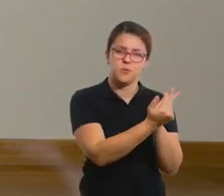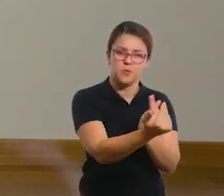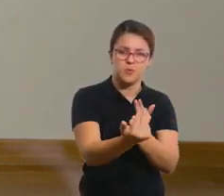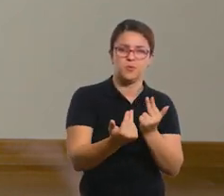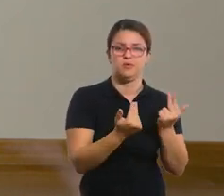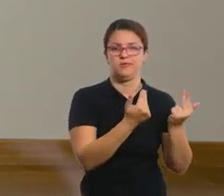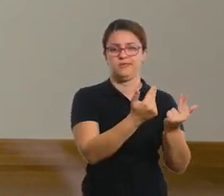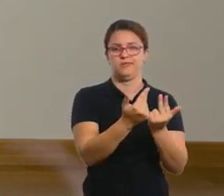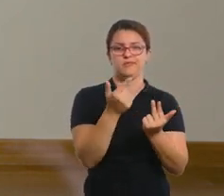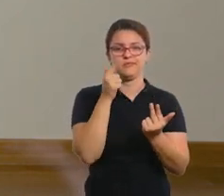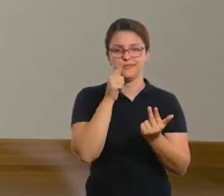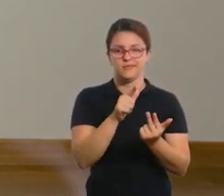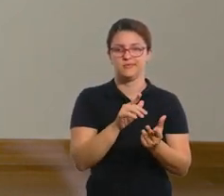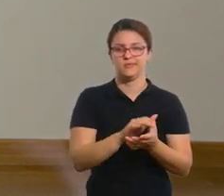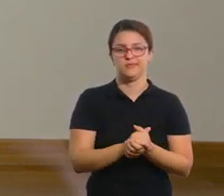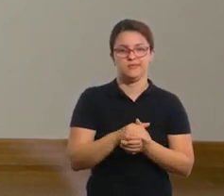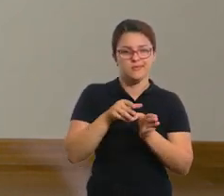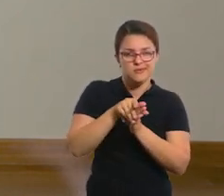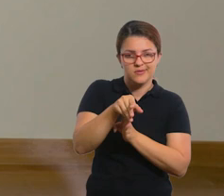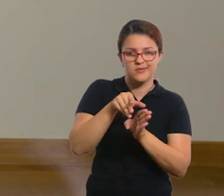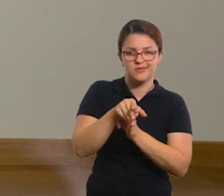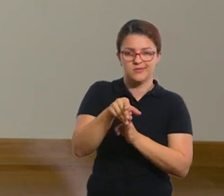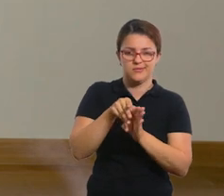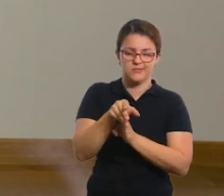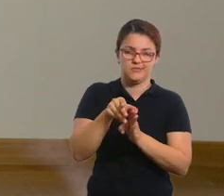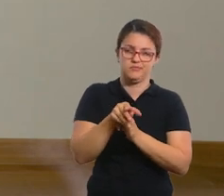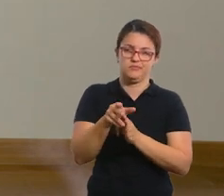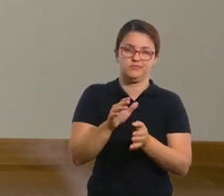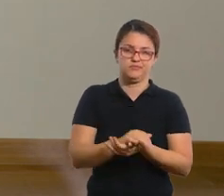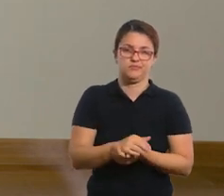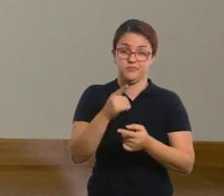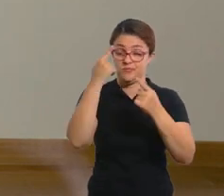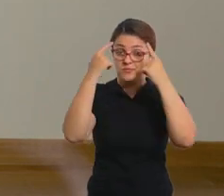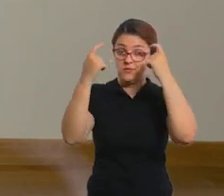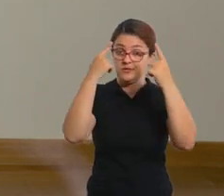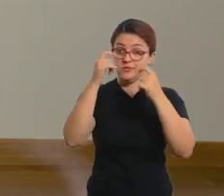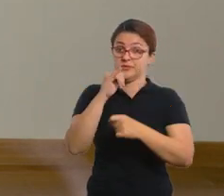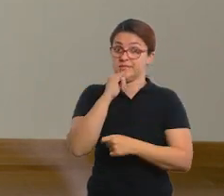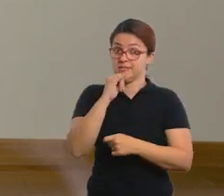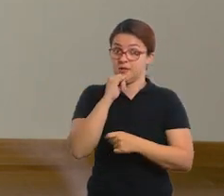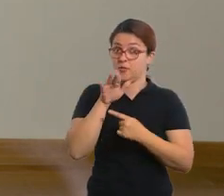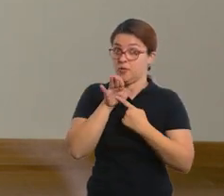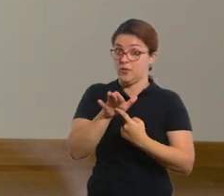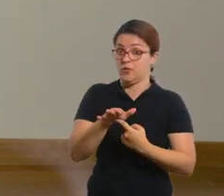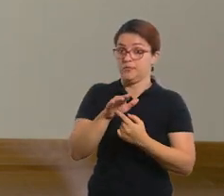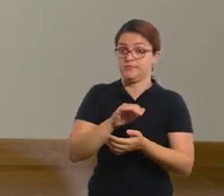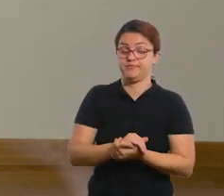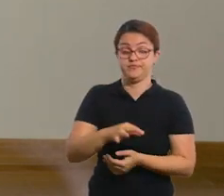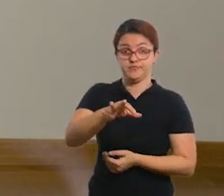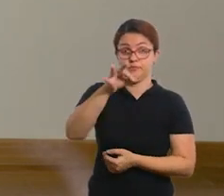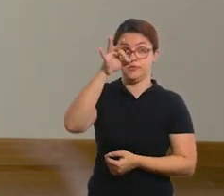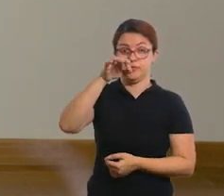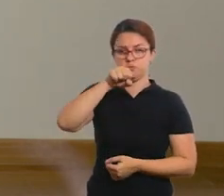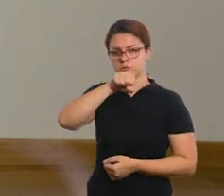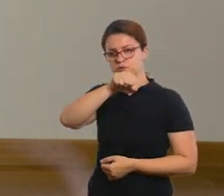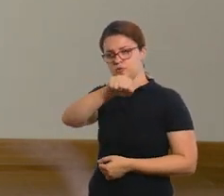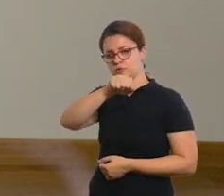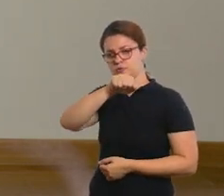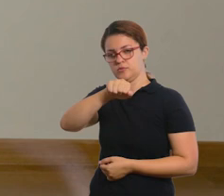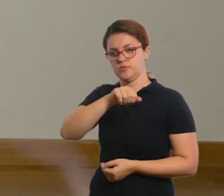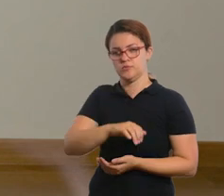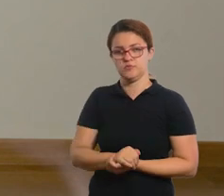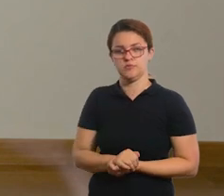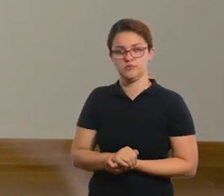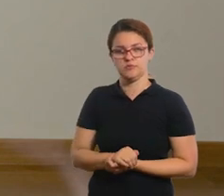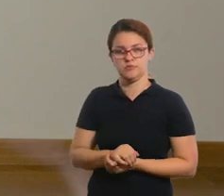ela conseguir se orientar até a garrafa certa. Isso vai da sua criatividade, tá? Vamos fazer o exemplo com essa? Então, ó, eu tirei o